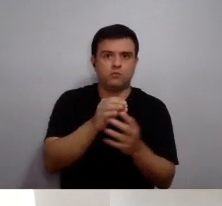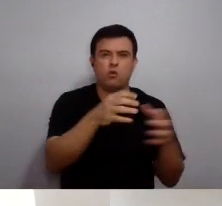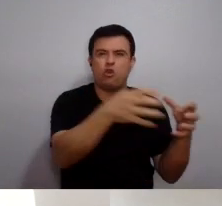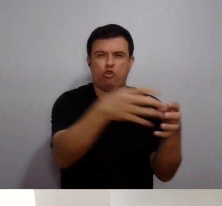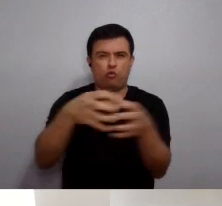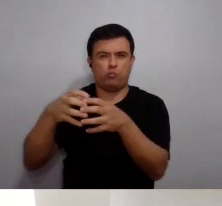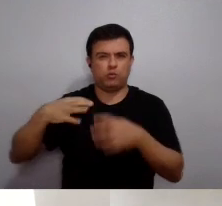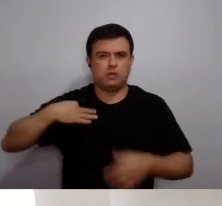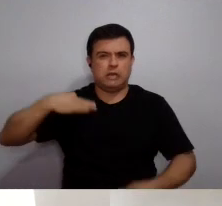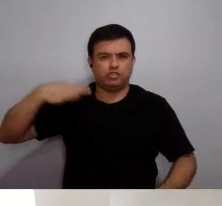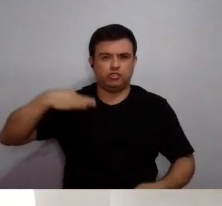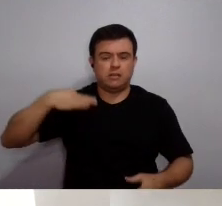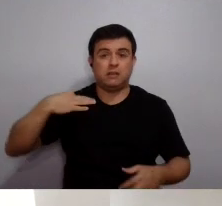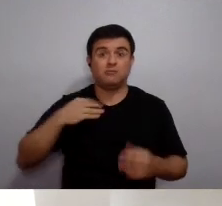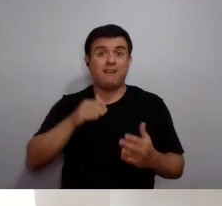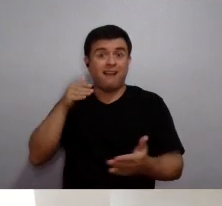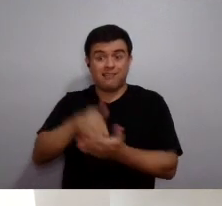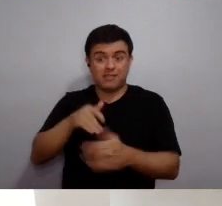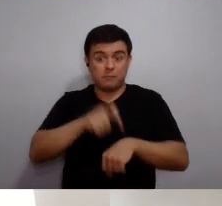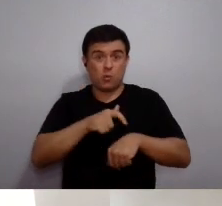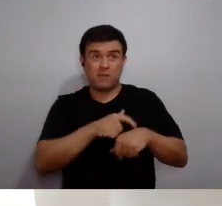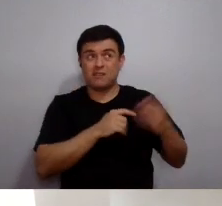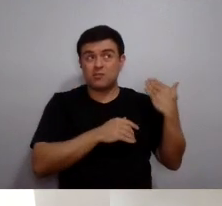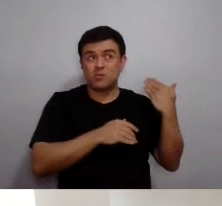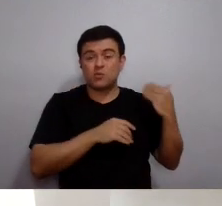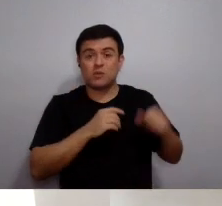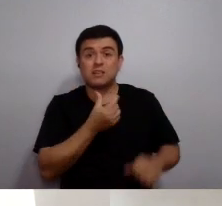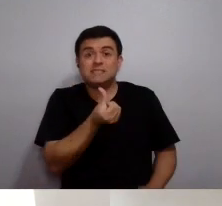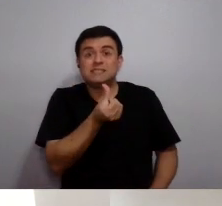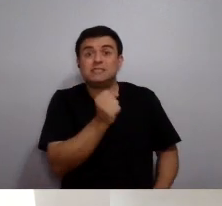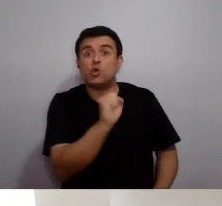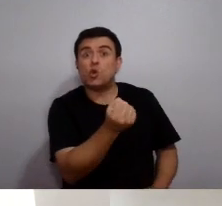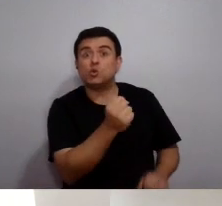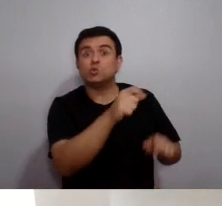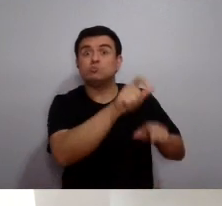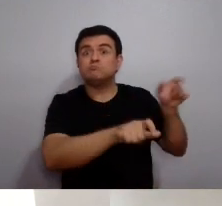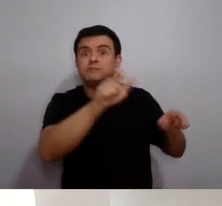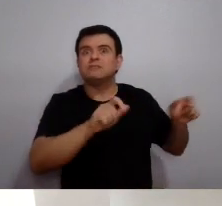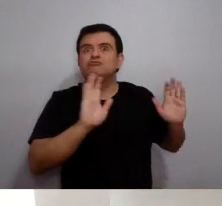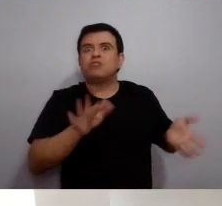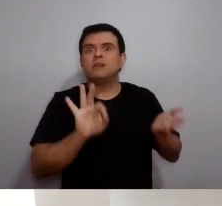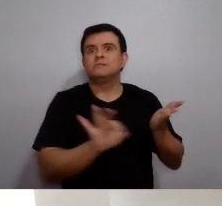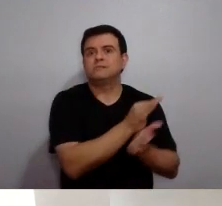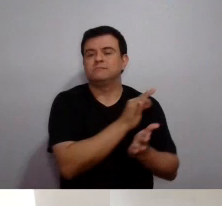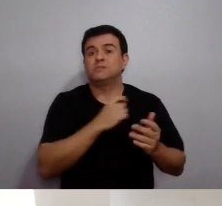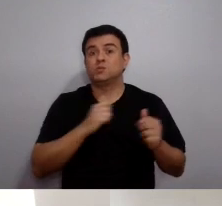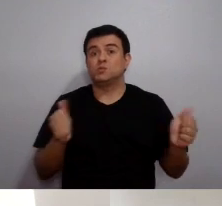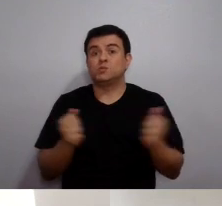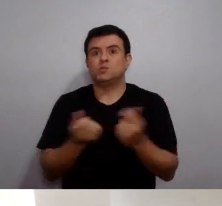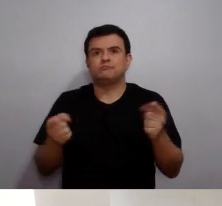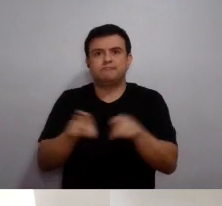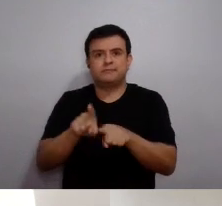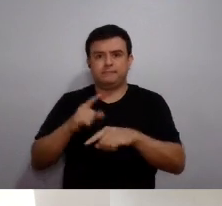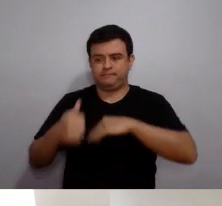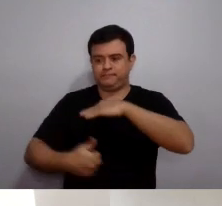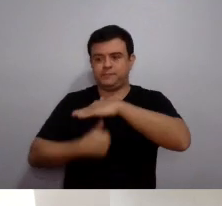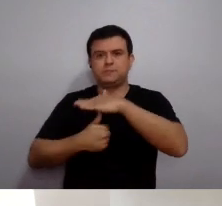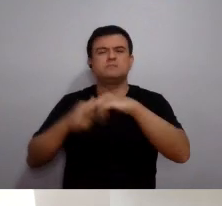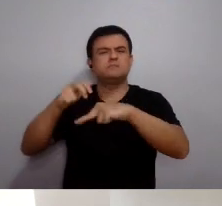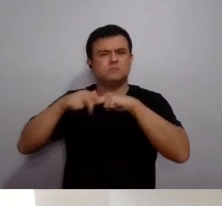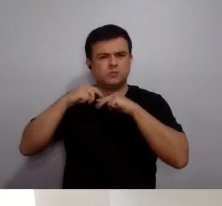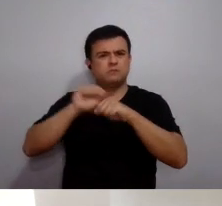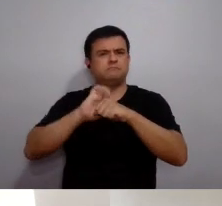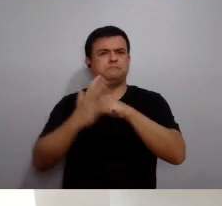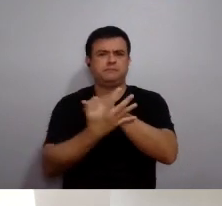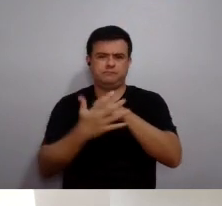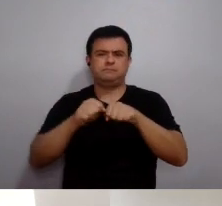inscrições das chapas, até o momento havia 68 chapas inscritas já, né? E, em ponderação, juntamente com a